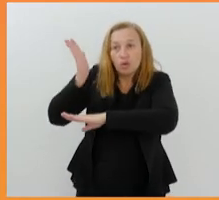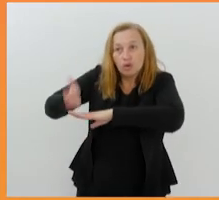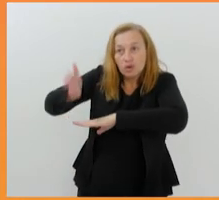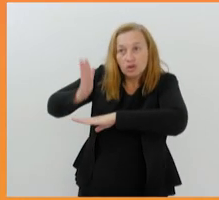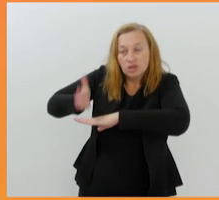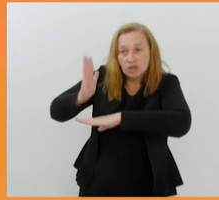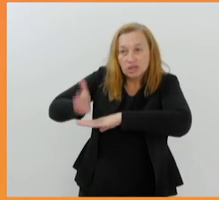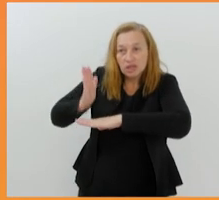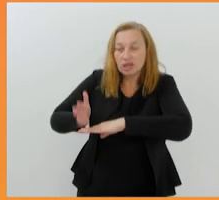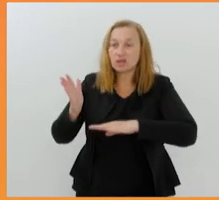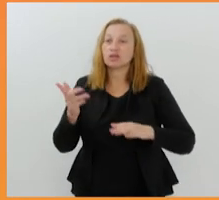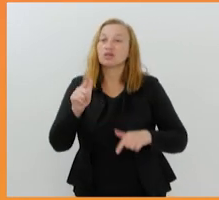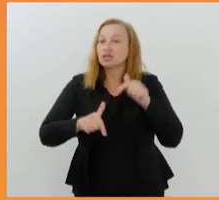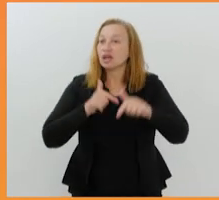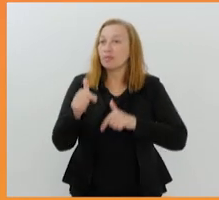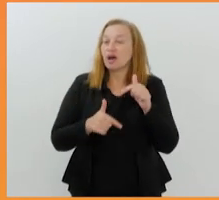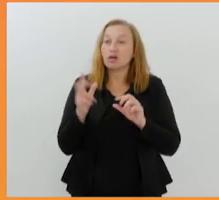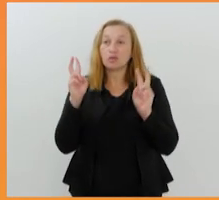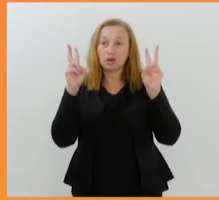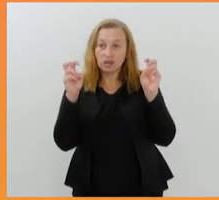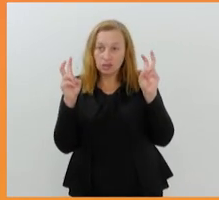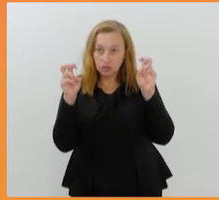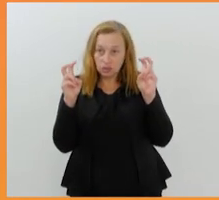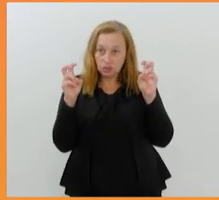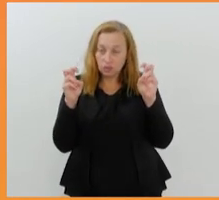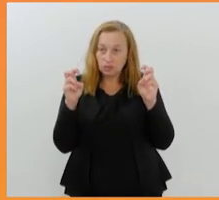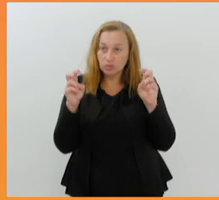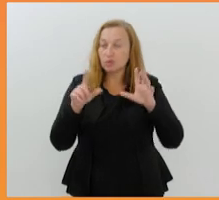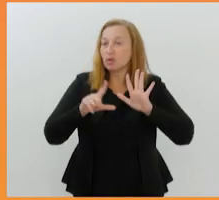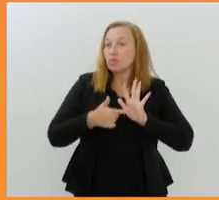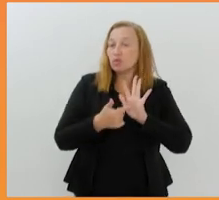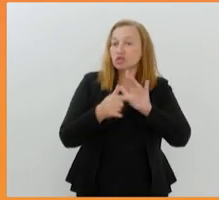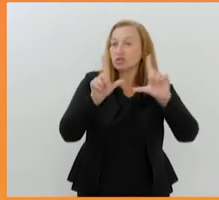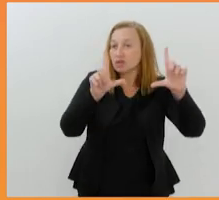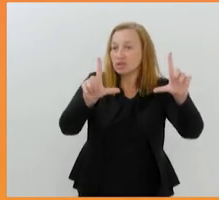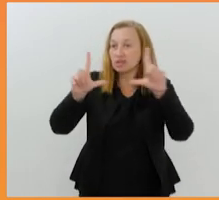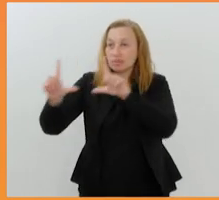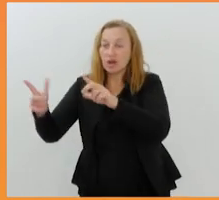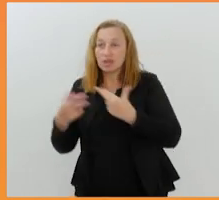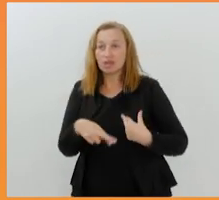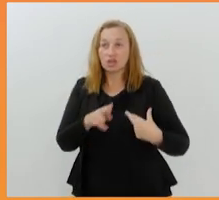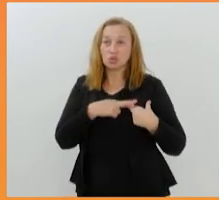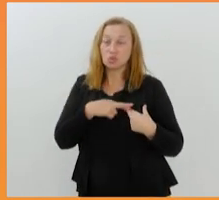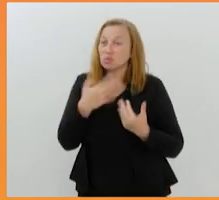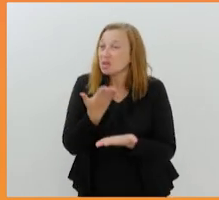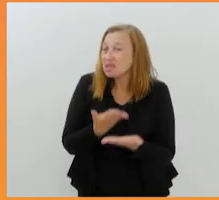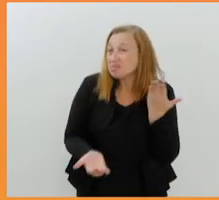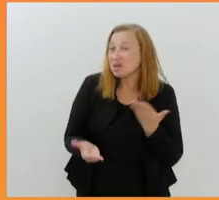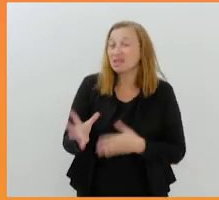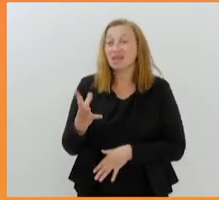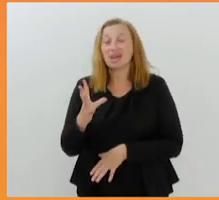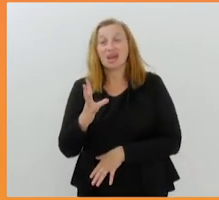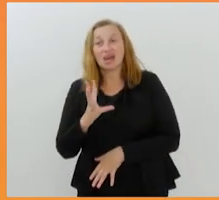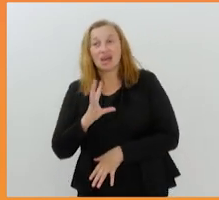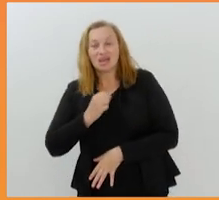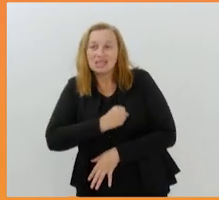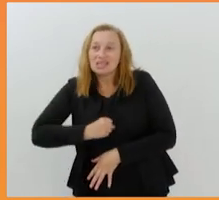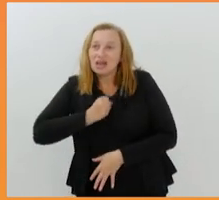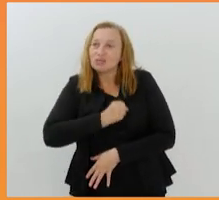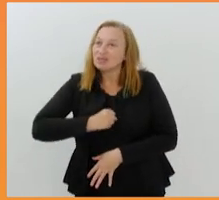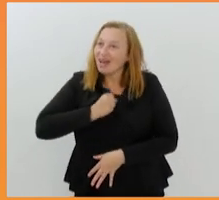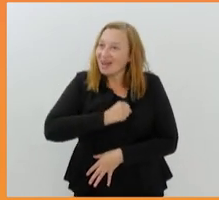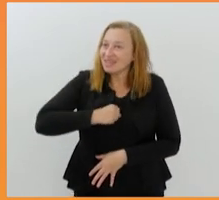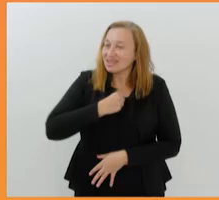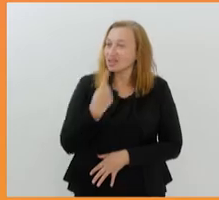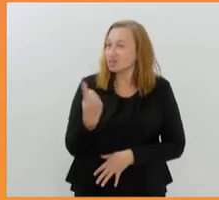através de suas obras questões como a fugacidade das imagens, o luto, as perdas, a saudade e a sociedade líquida